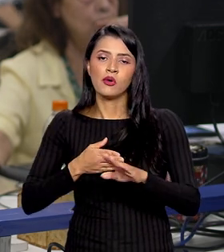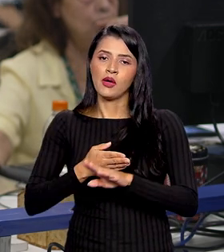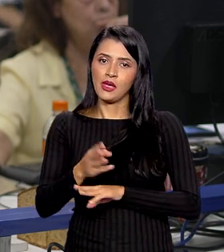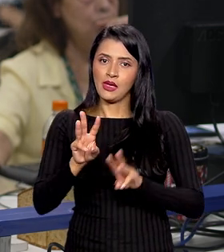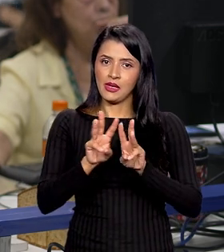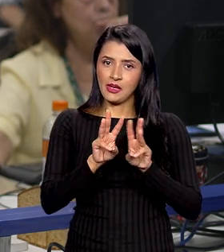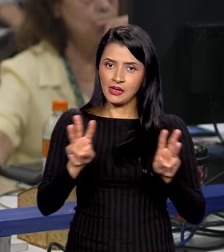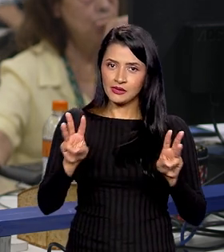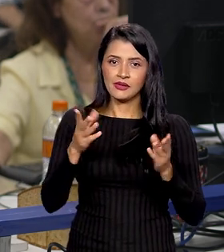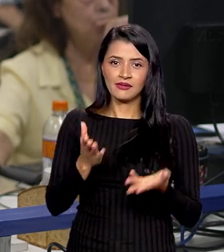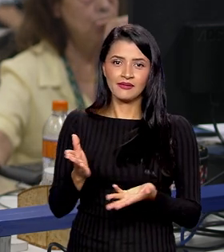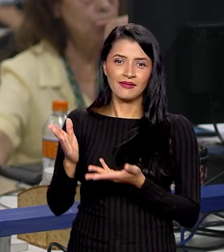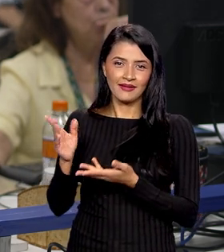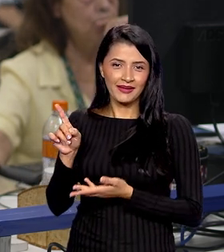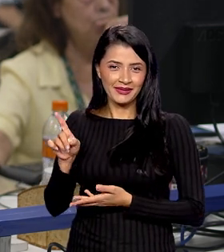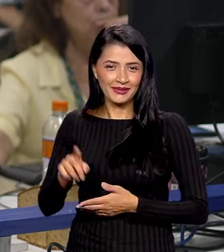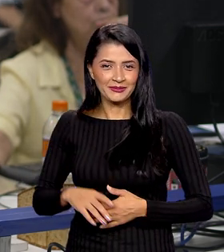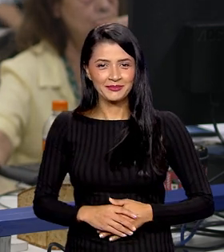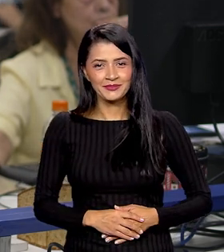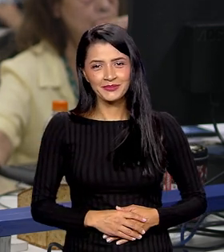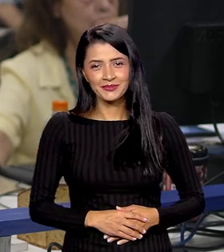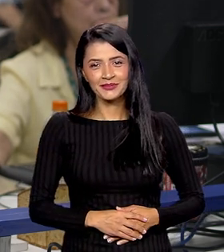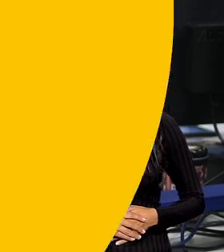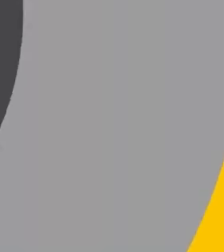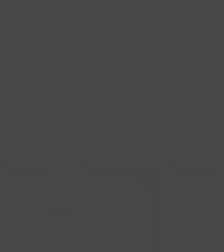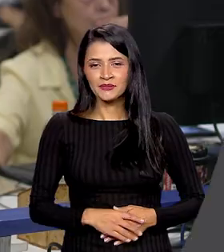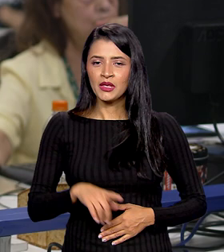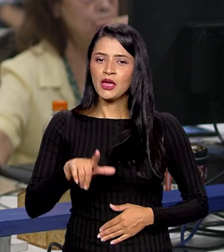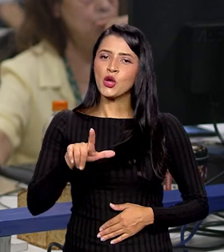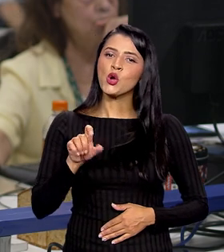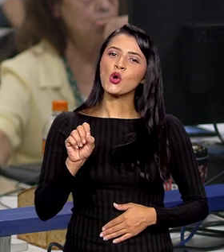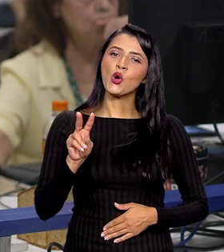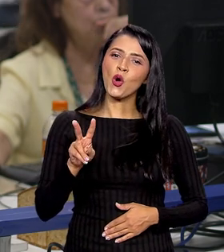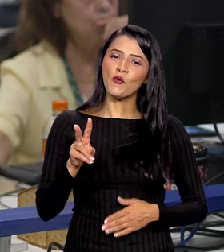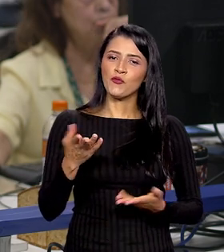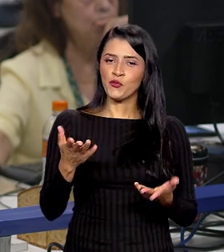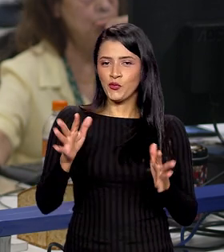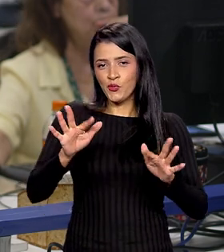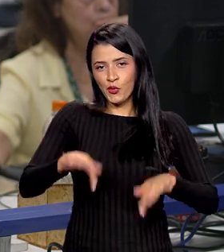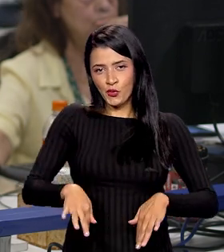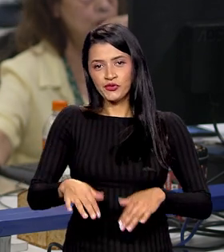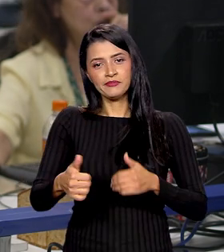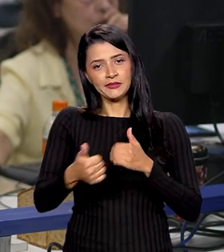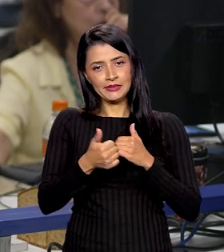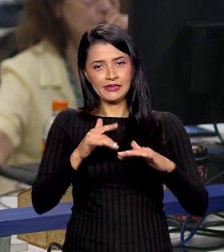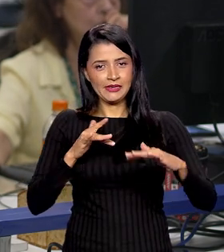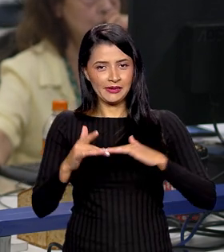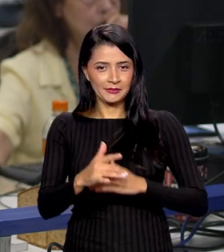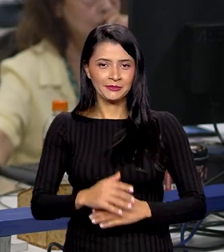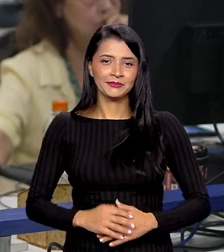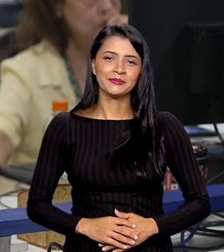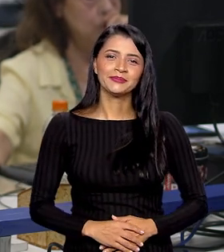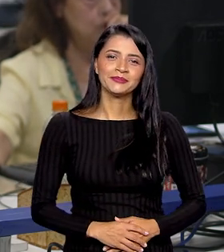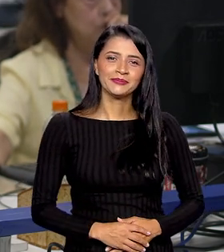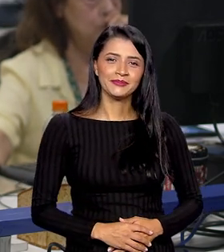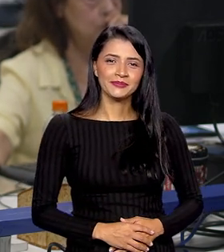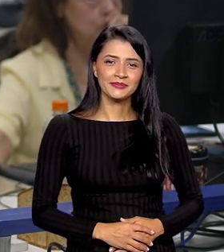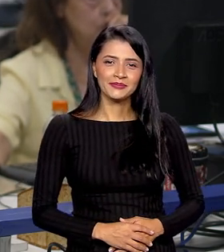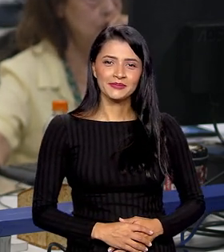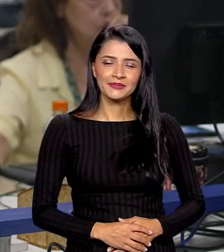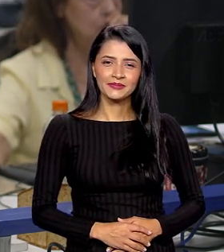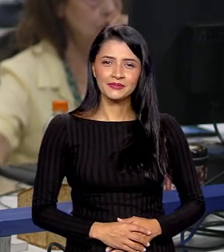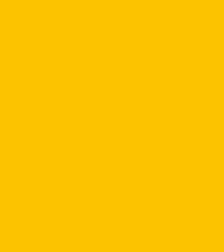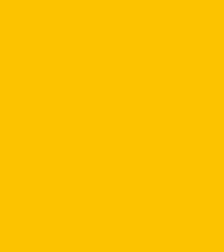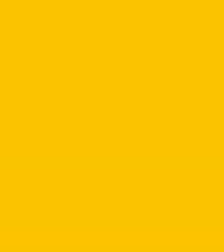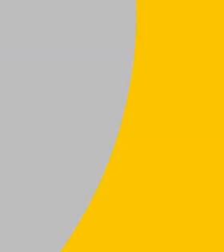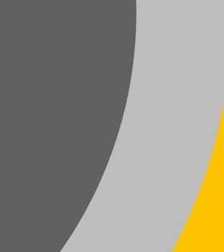edital, acesse gov.br barra cultura. E o ponto gov de hoje fica por aqui. Siga com a gente nas redes